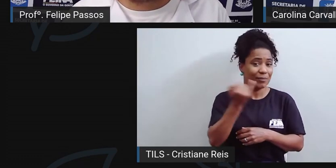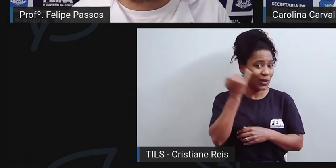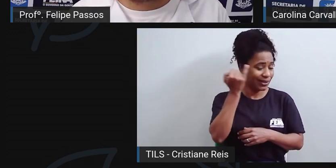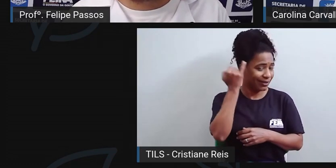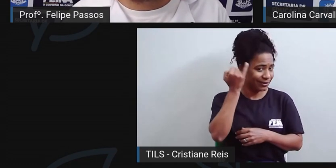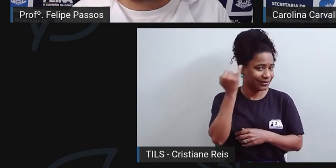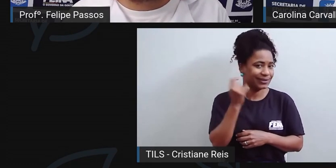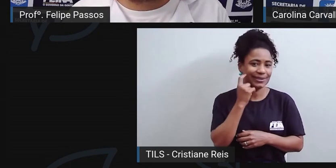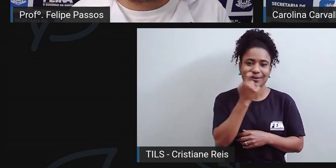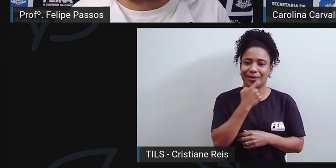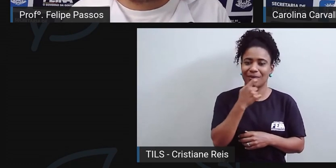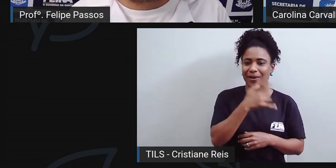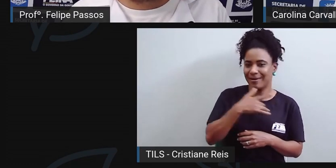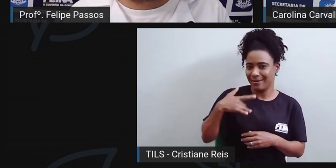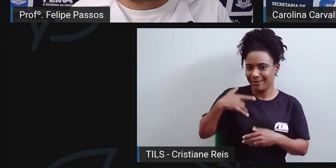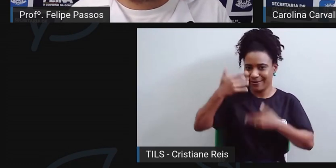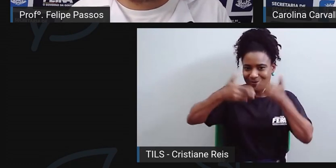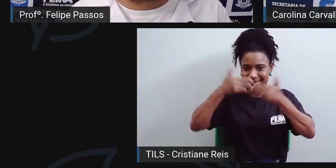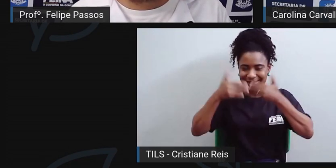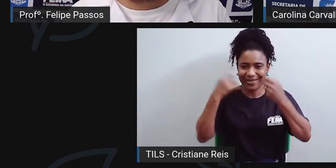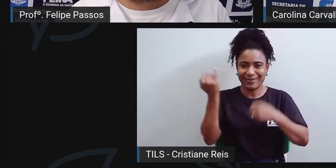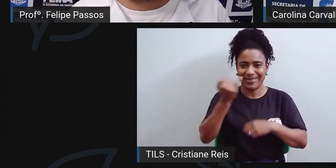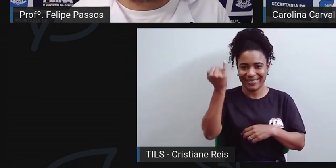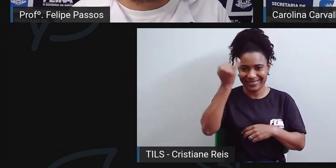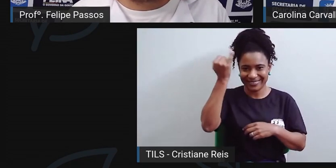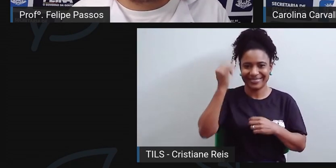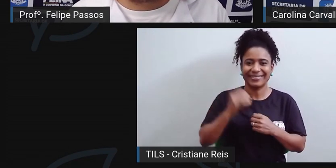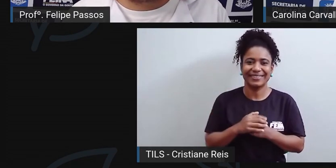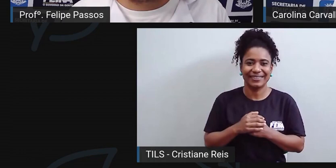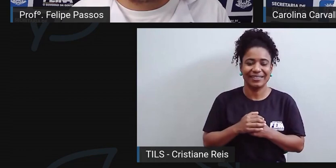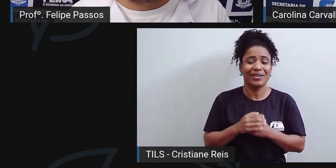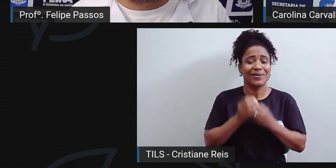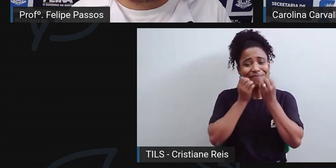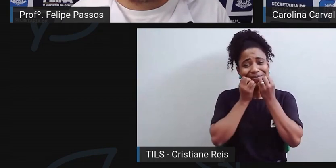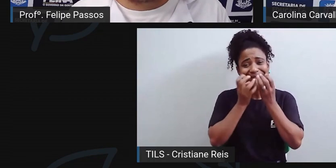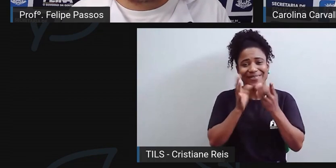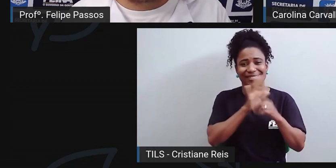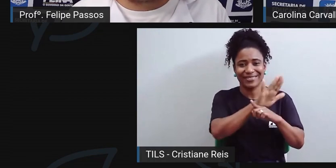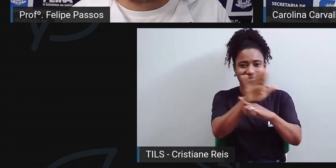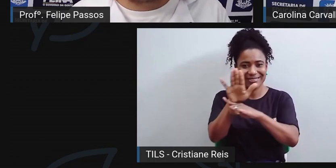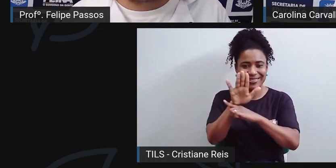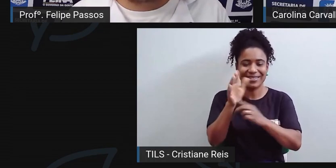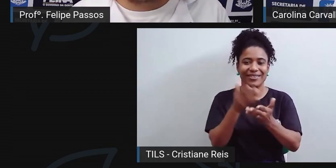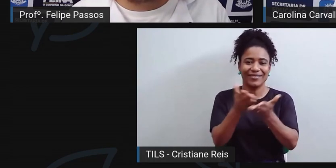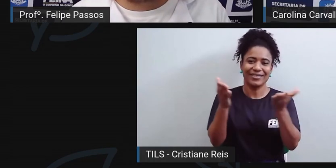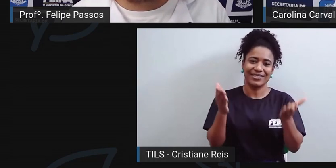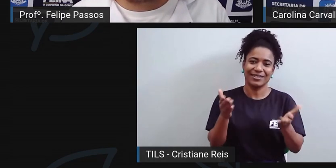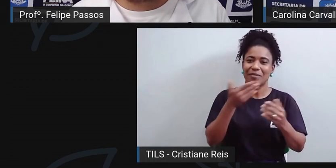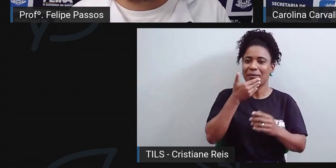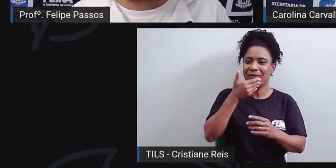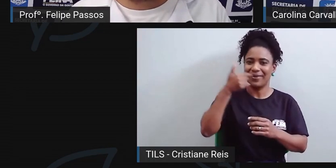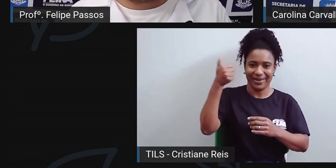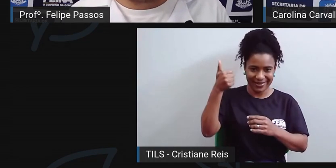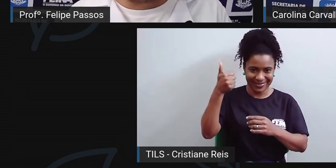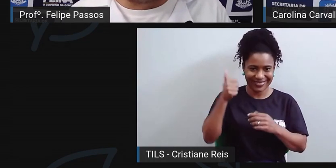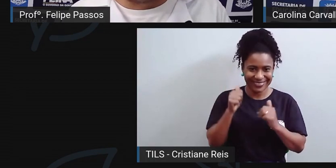a saúde da nossa boca e cuidar da nossa boca. Então, espero que eu tenha contribuído para que essa melhora aconteça.